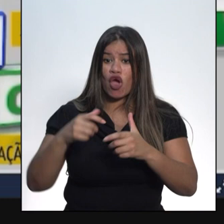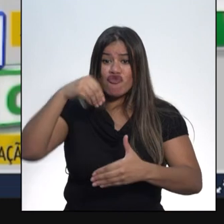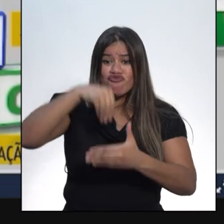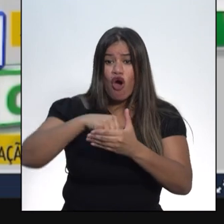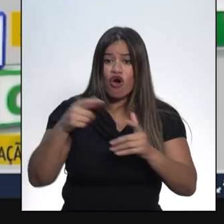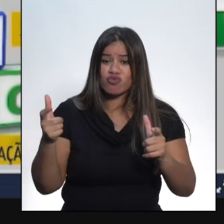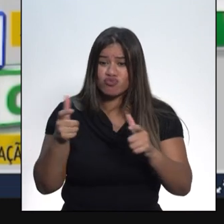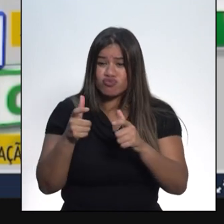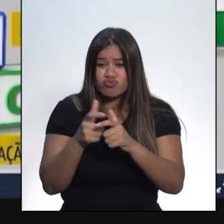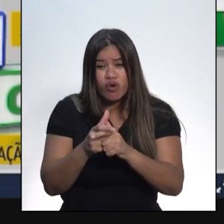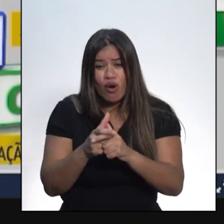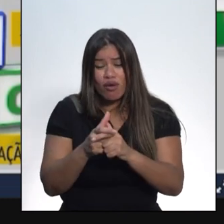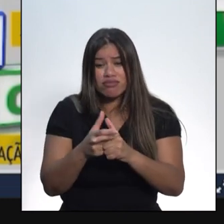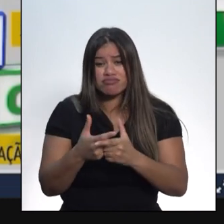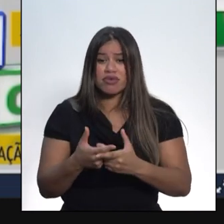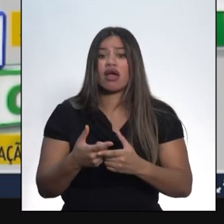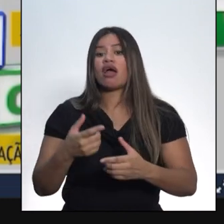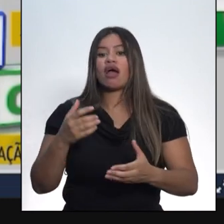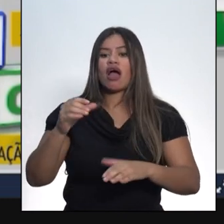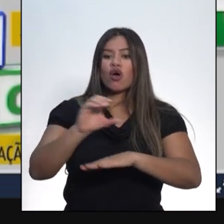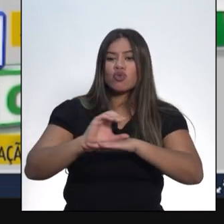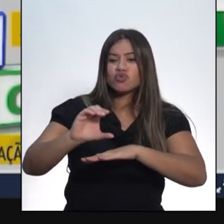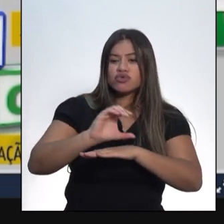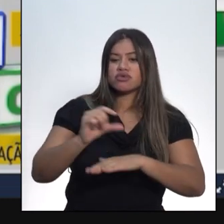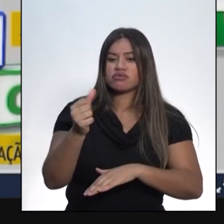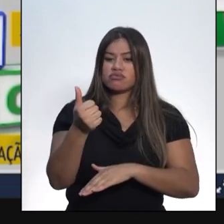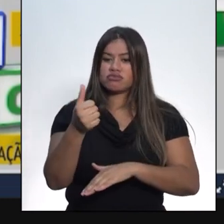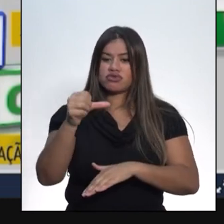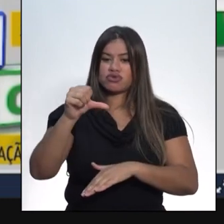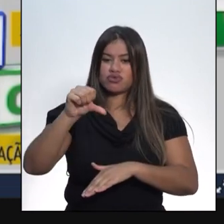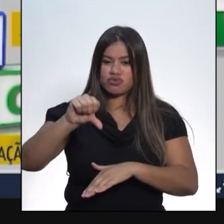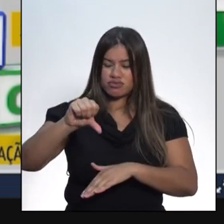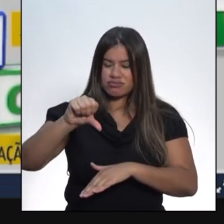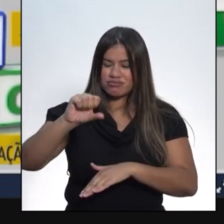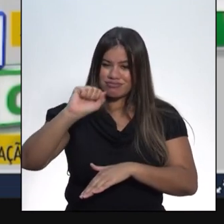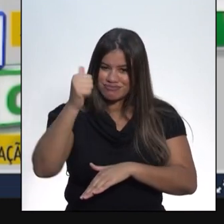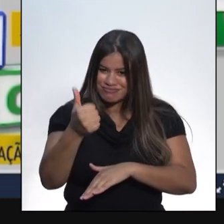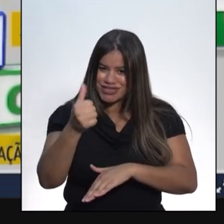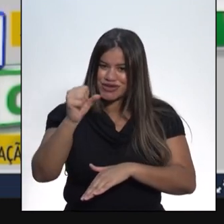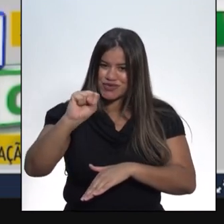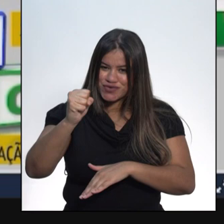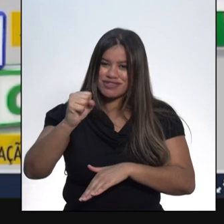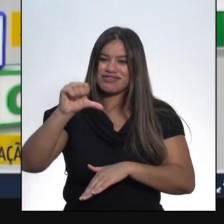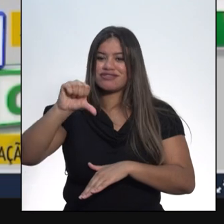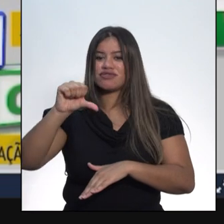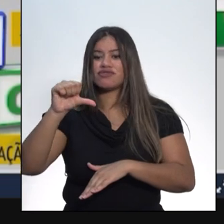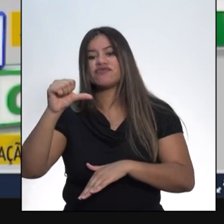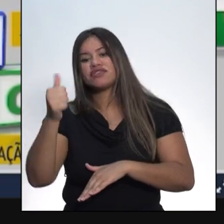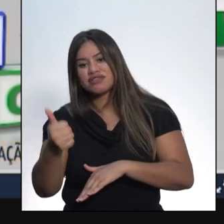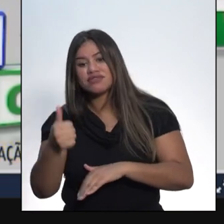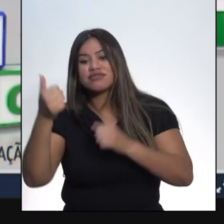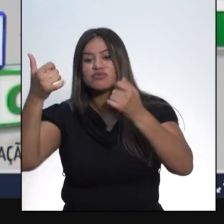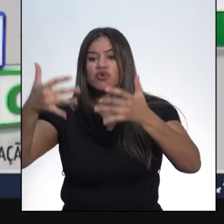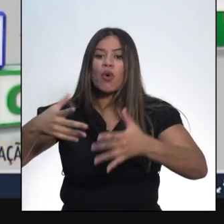Constituição de 1891 estabeleceu que eles não tinham direitos políticos. E, pasmem, os